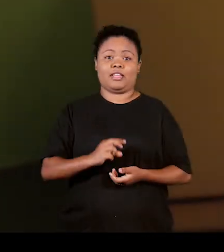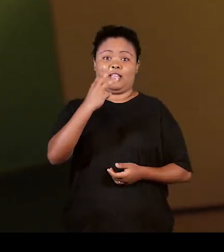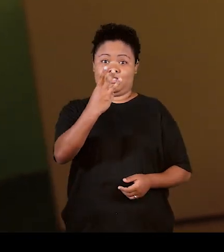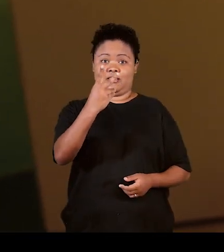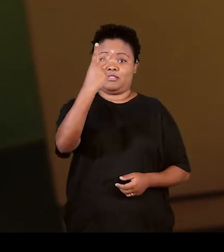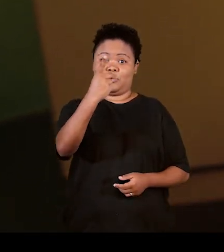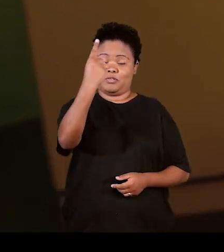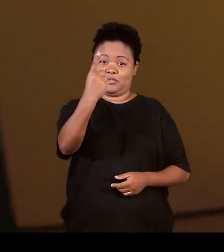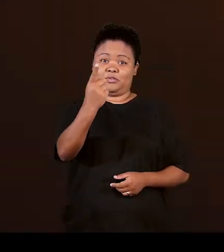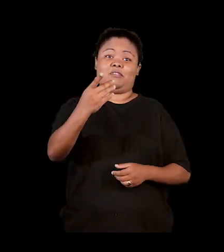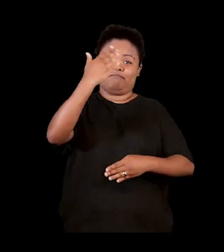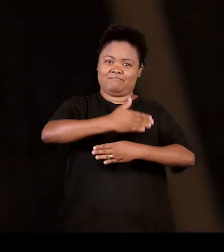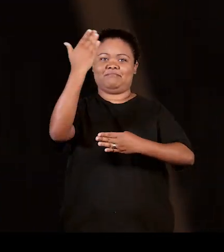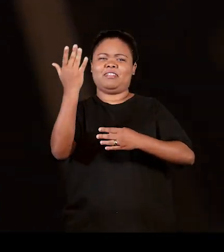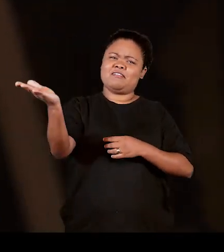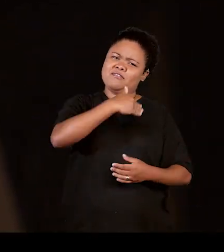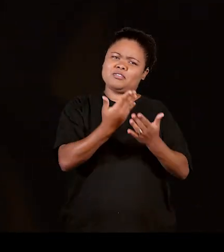faculdade que invista em você.